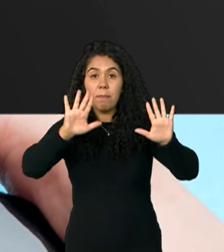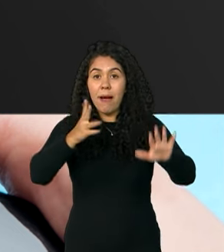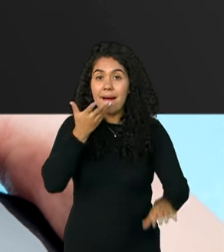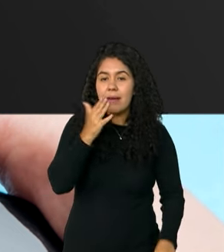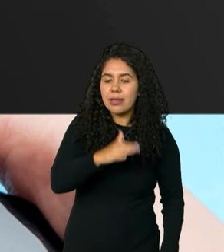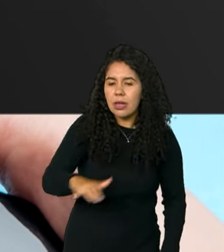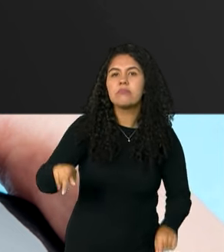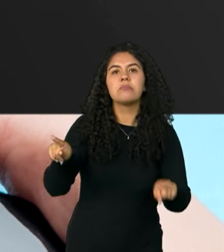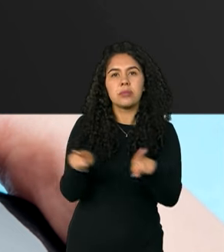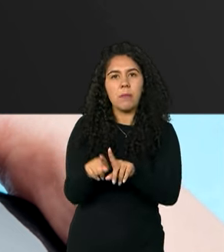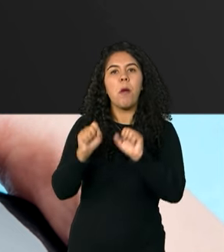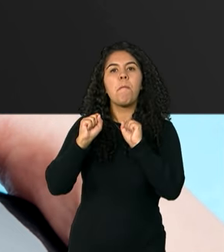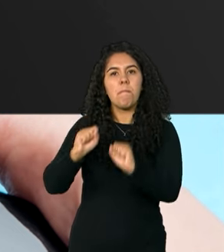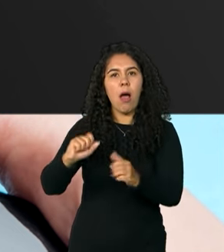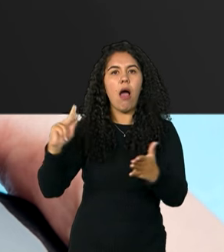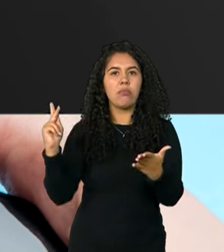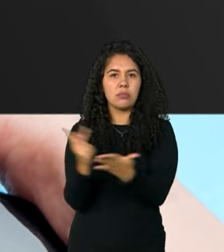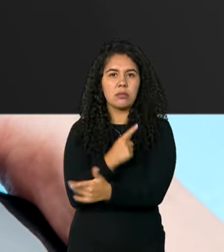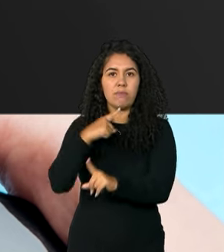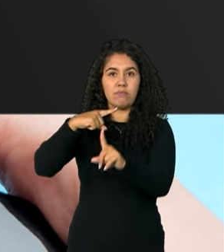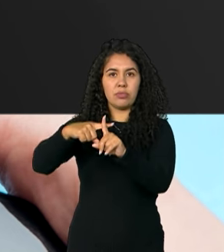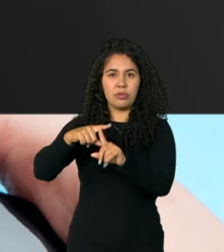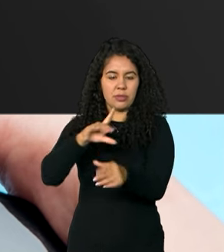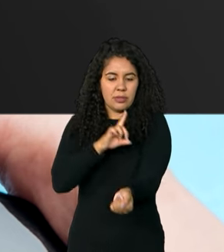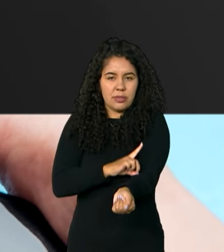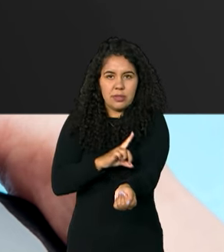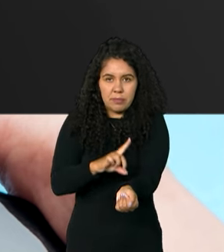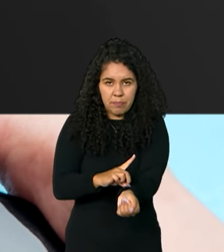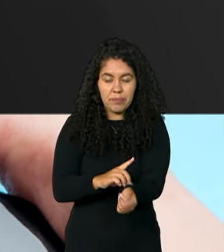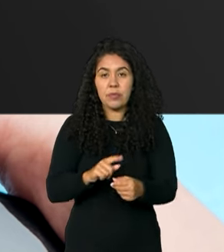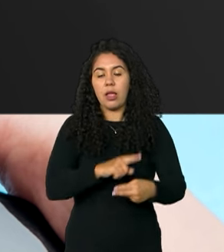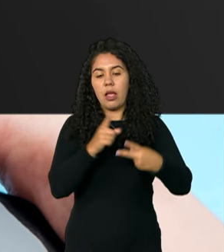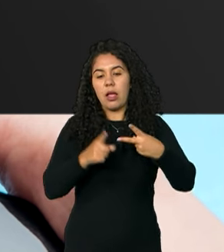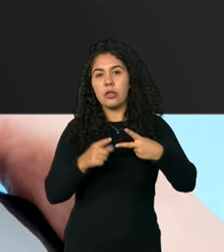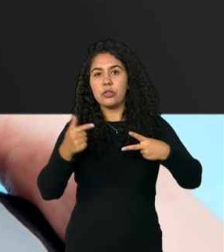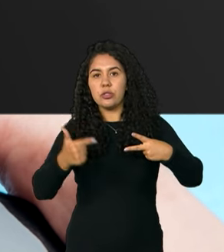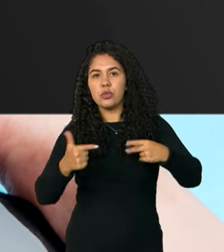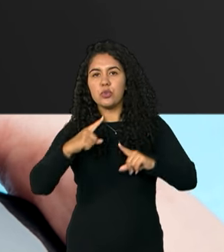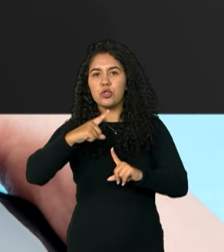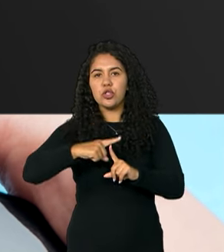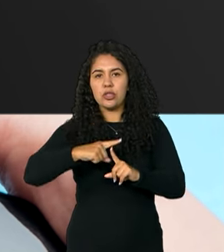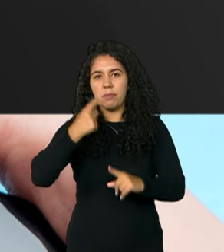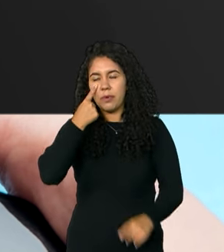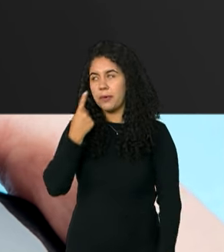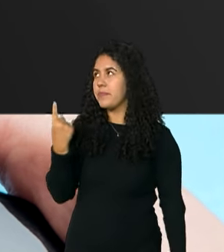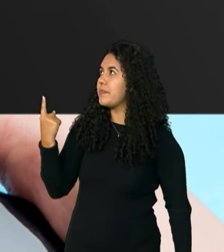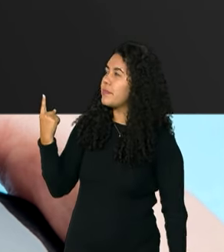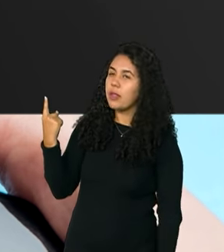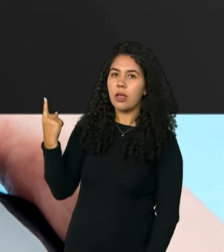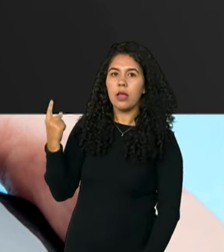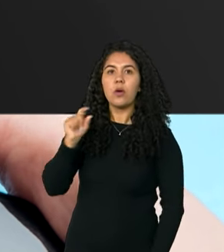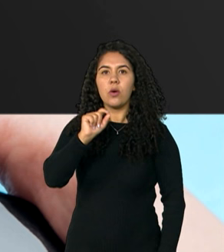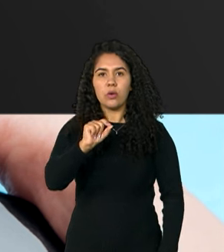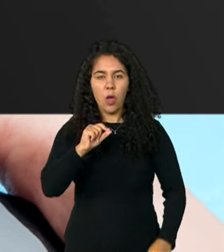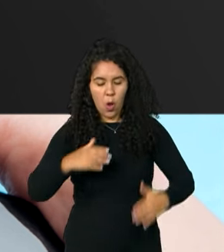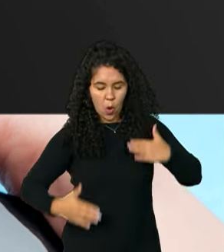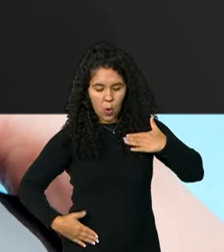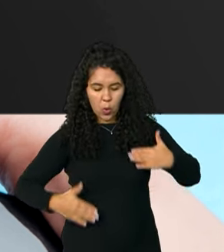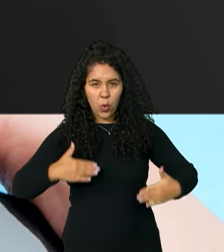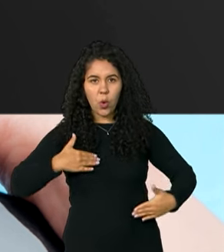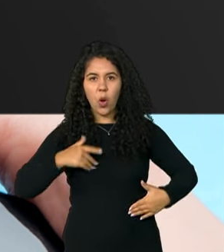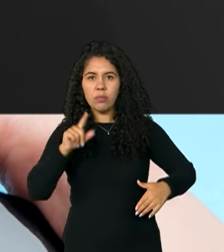também podem apresentar. Tipo 2, quando o corpo não aproveita adequadamente a